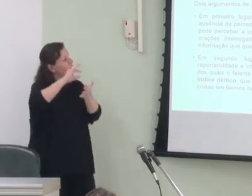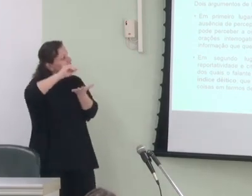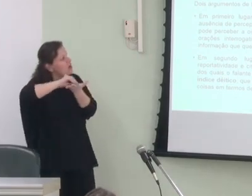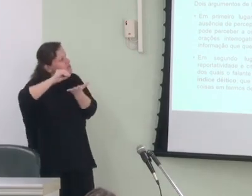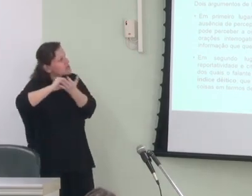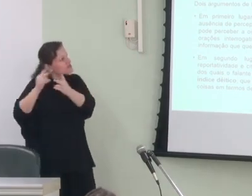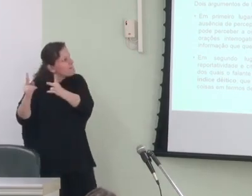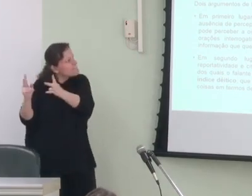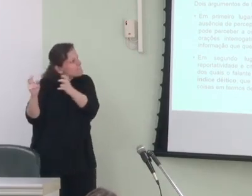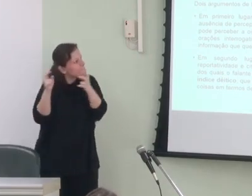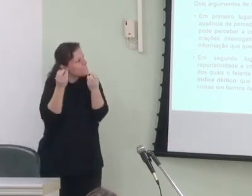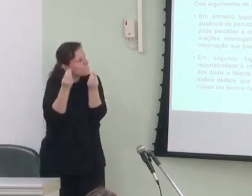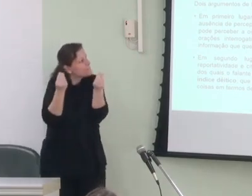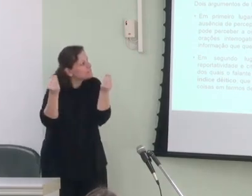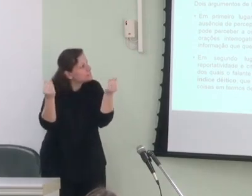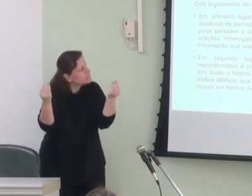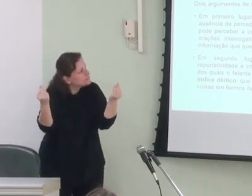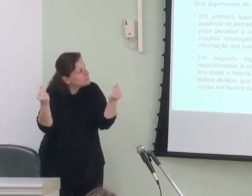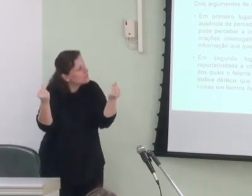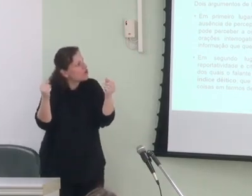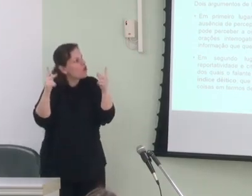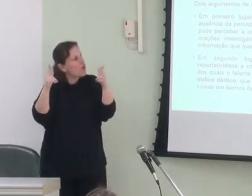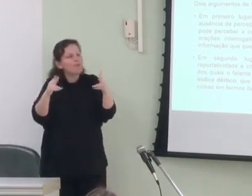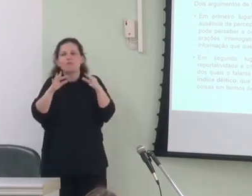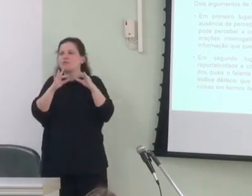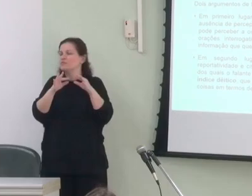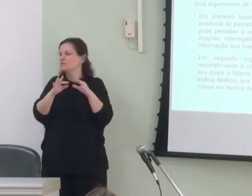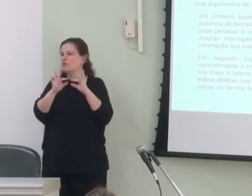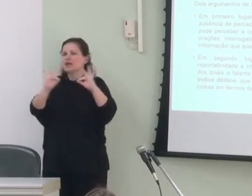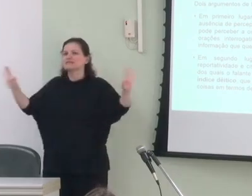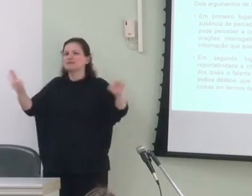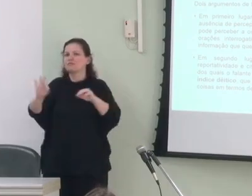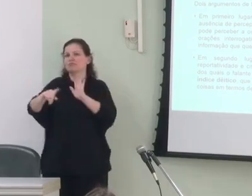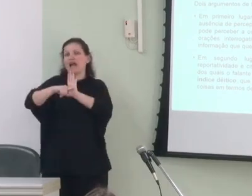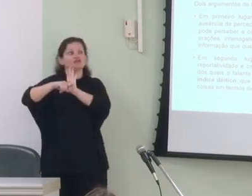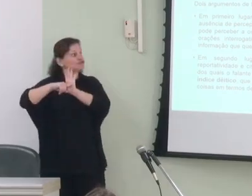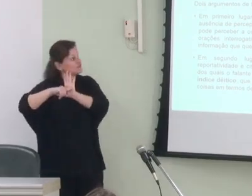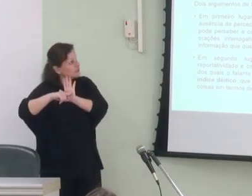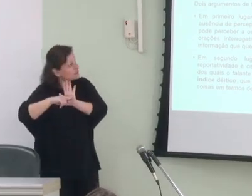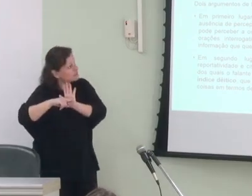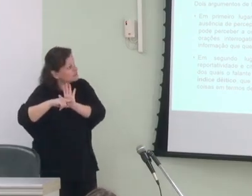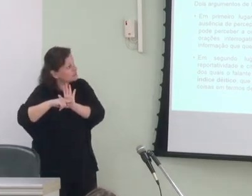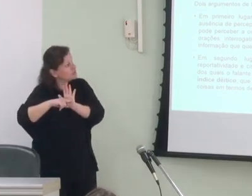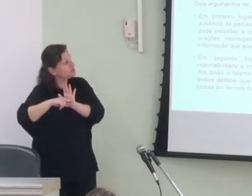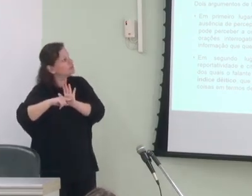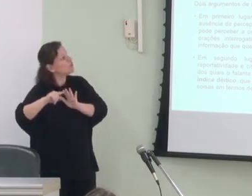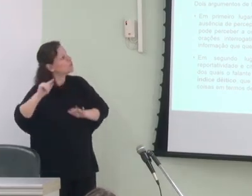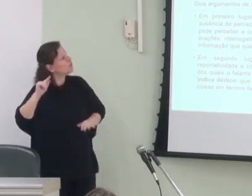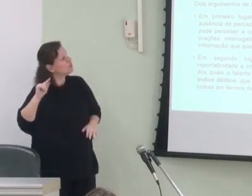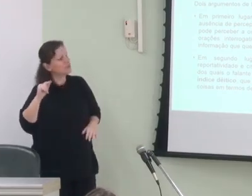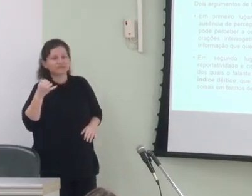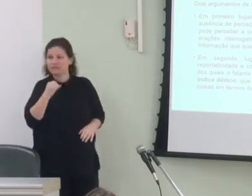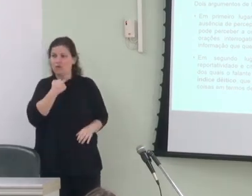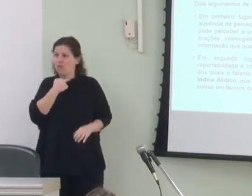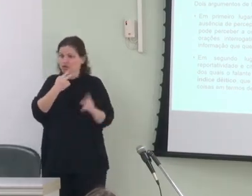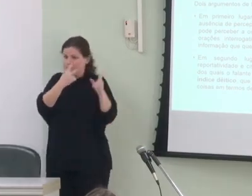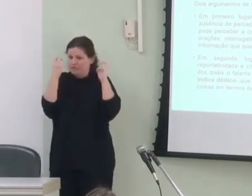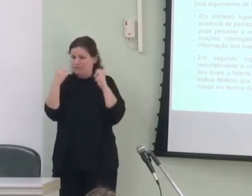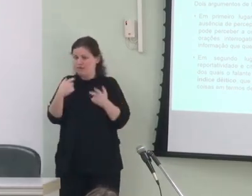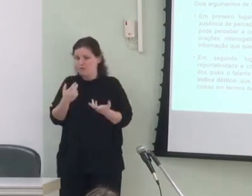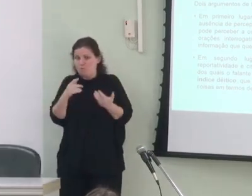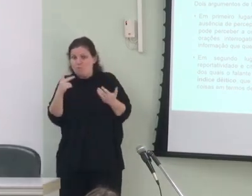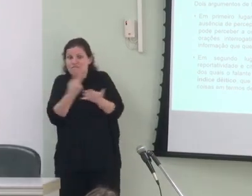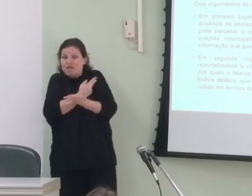contextos de ausência de percepção sensorial como em orações negativas se você não pode perceber um